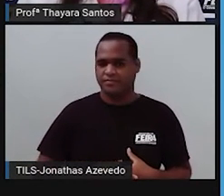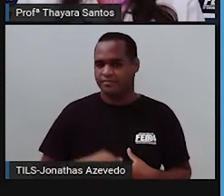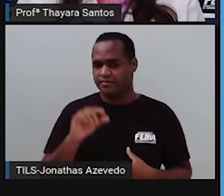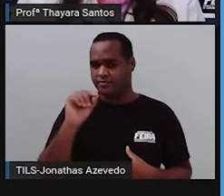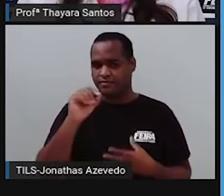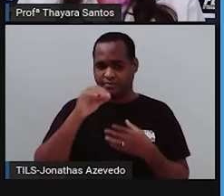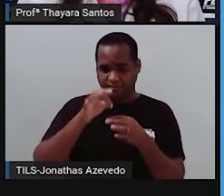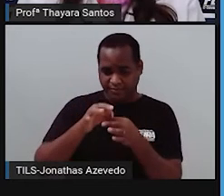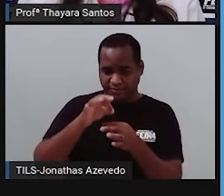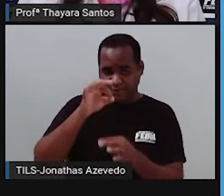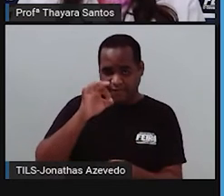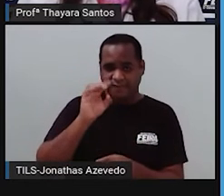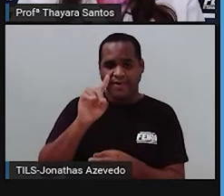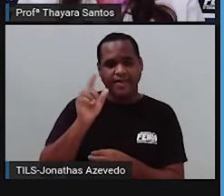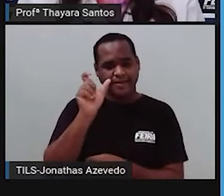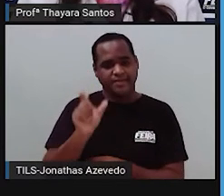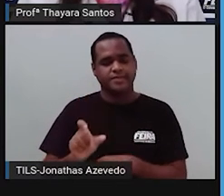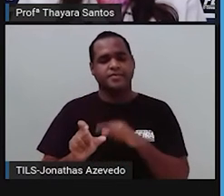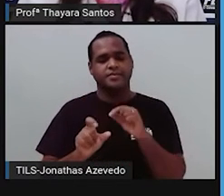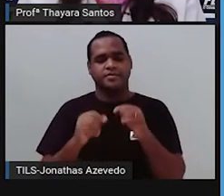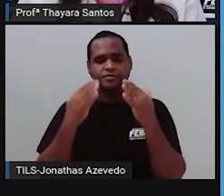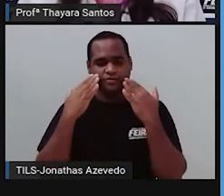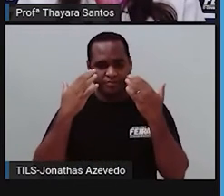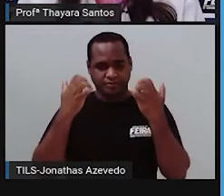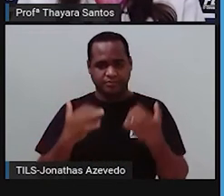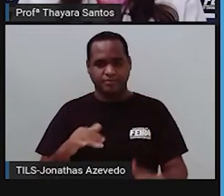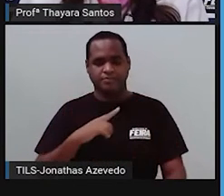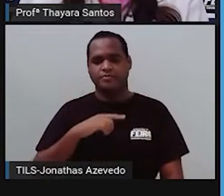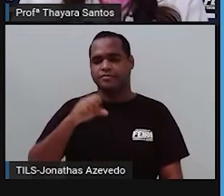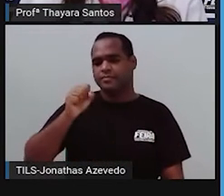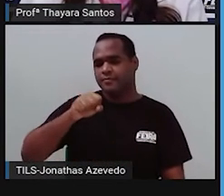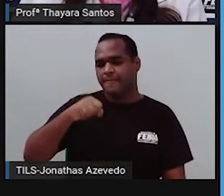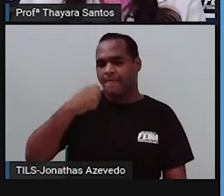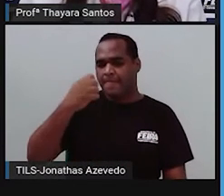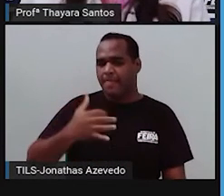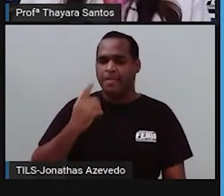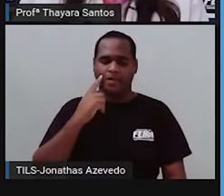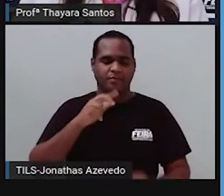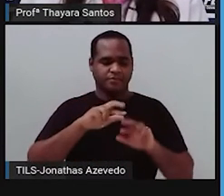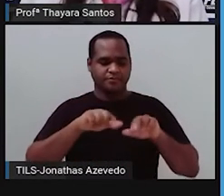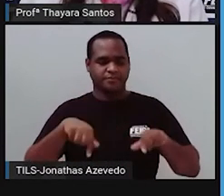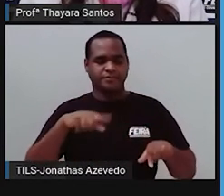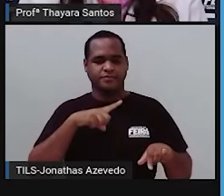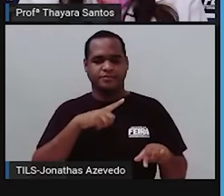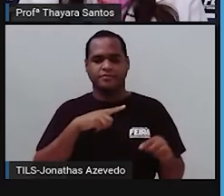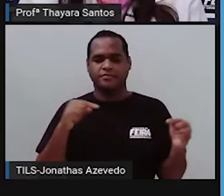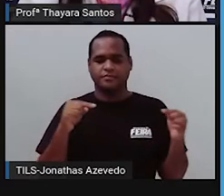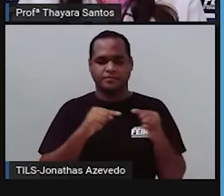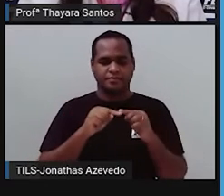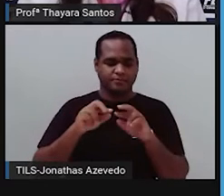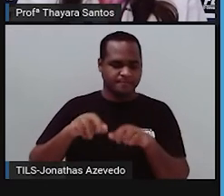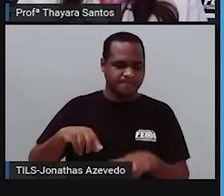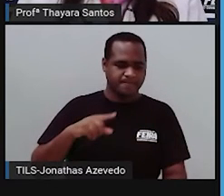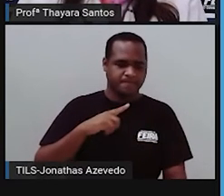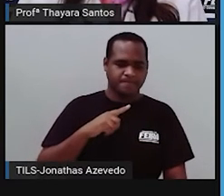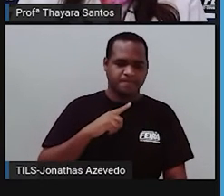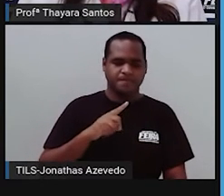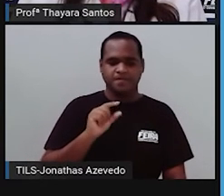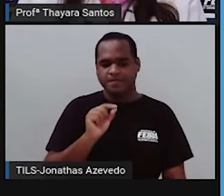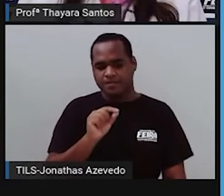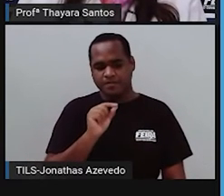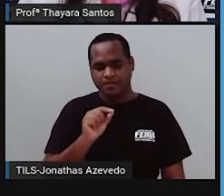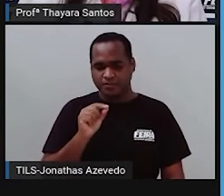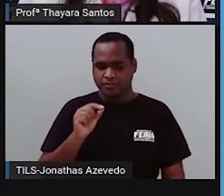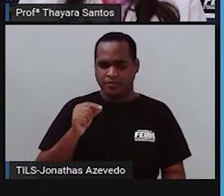ele tem uma característica que é apresentar a capacidade de captar estímulos, processar esses estímulos e, a partir